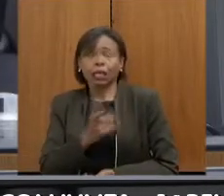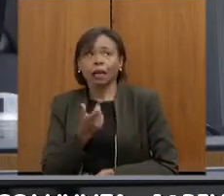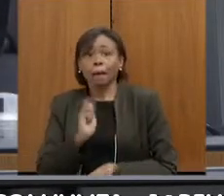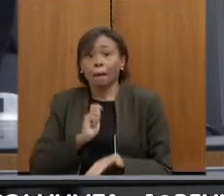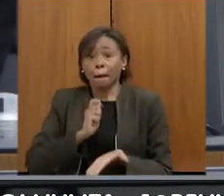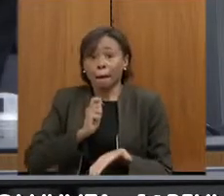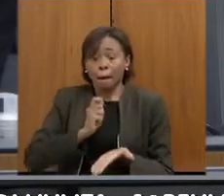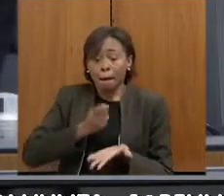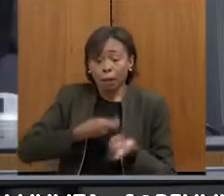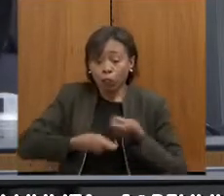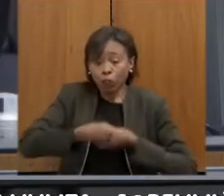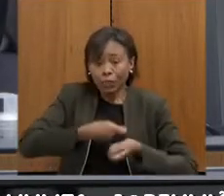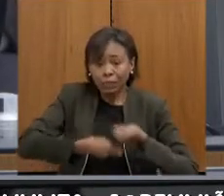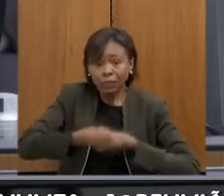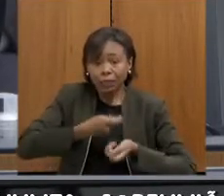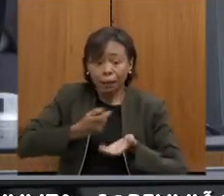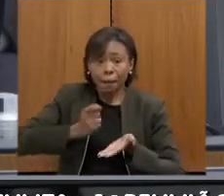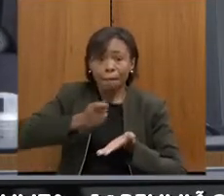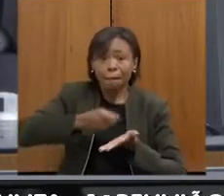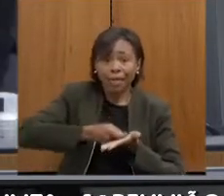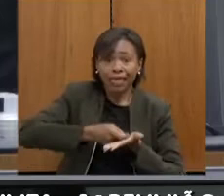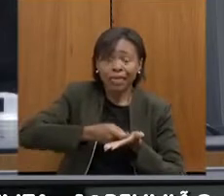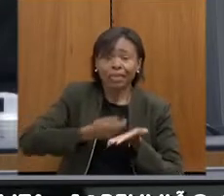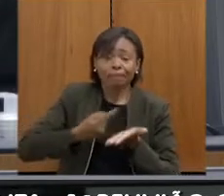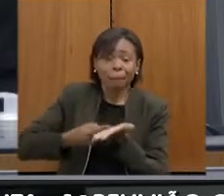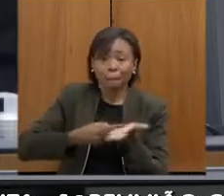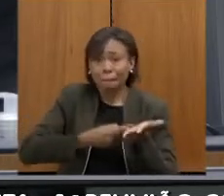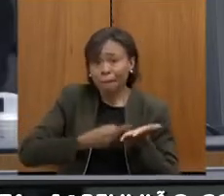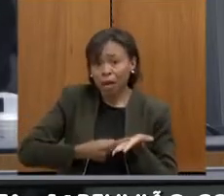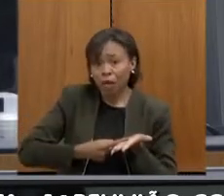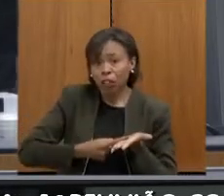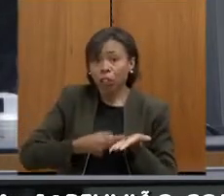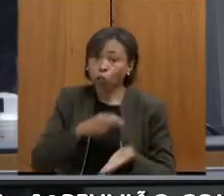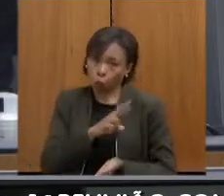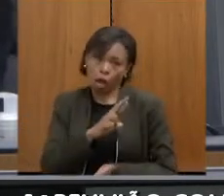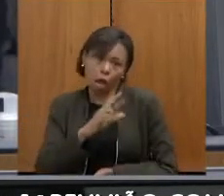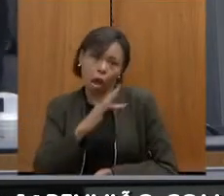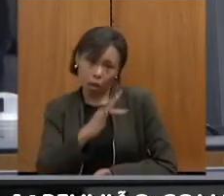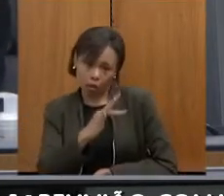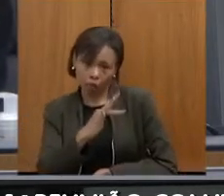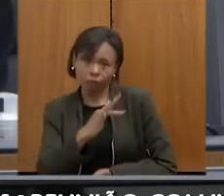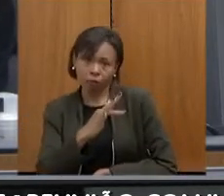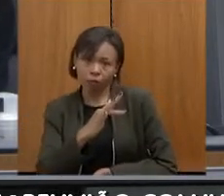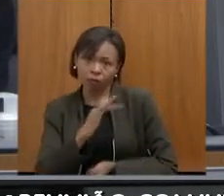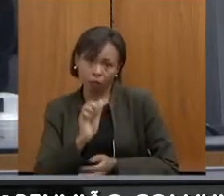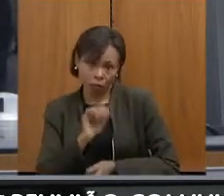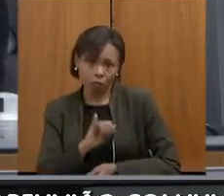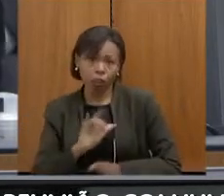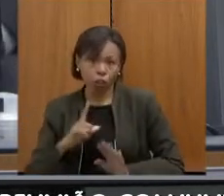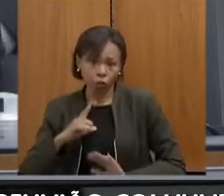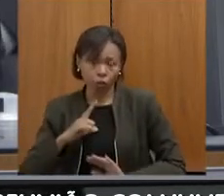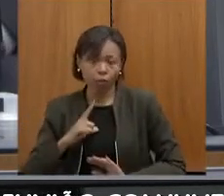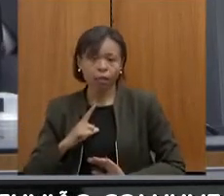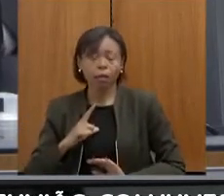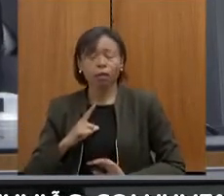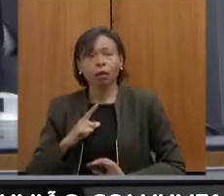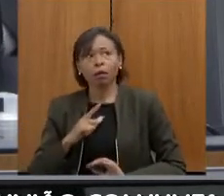via adesão ao regime de recuperação, com as suas implicações de toda a natureza,